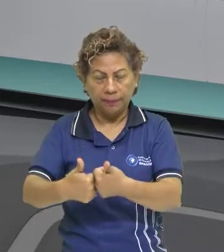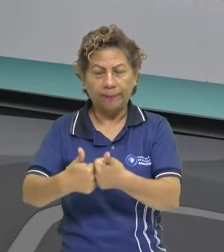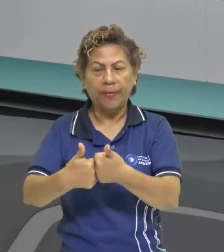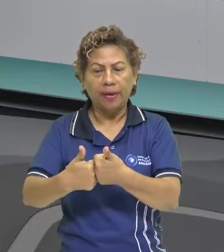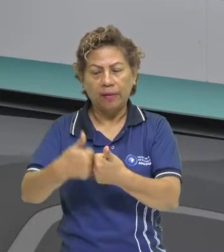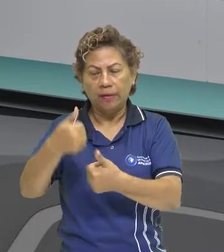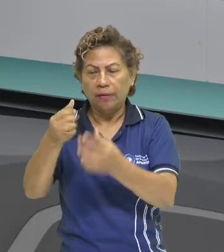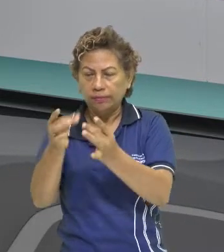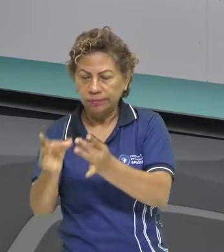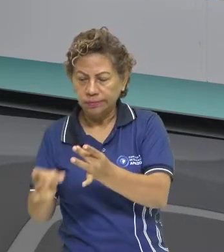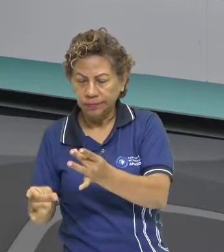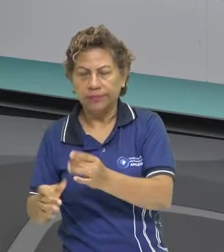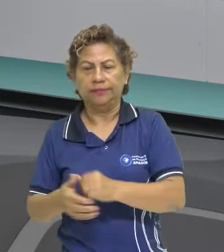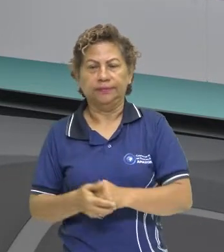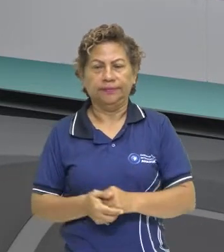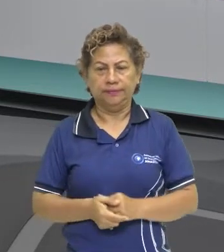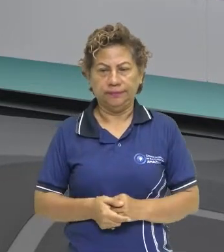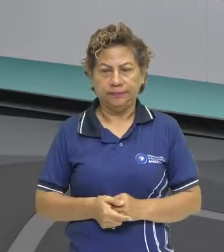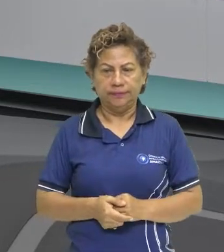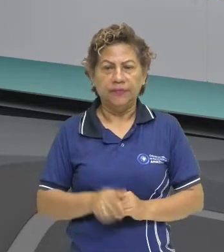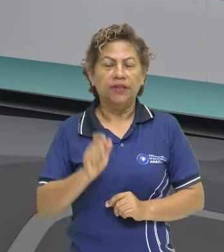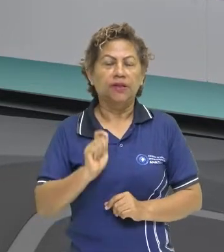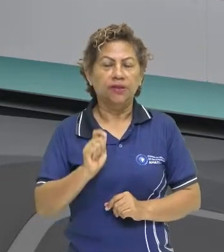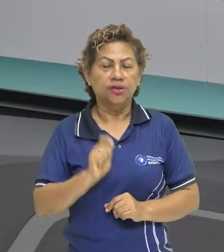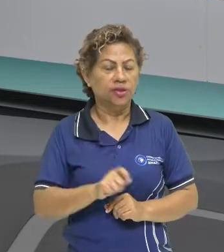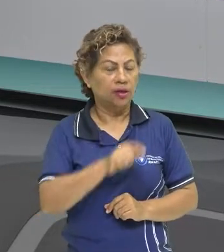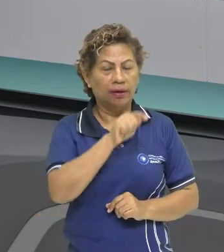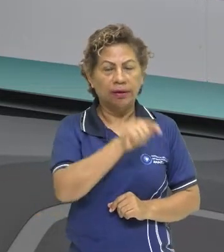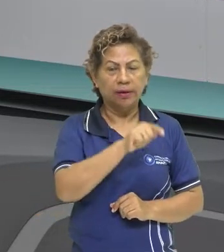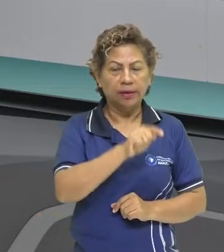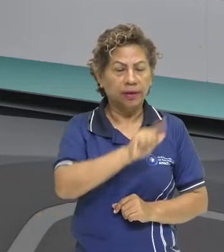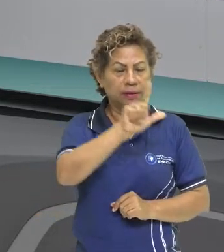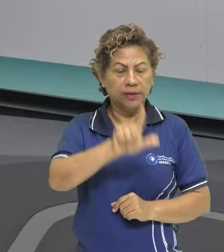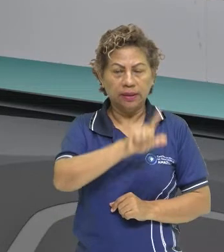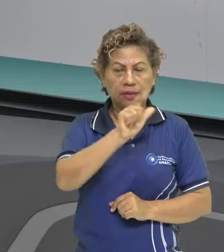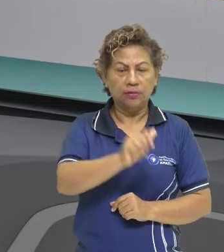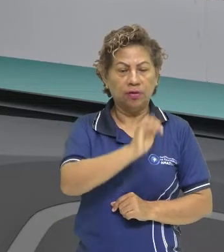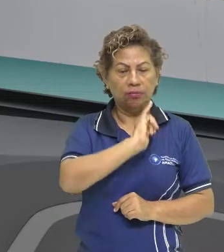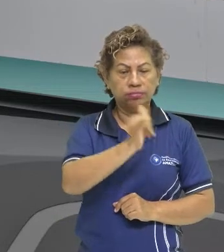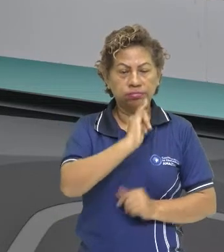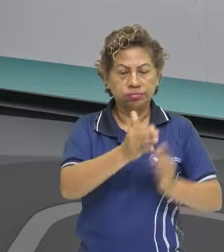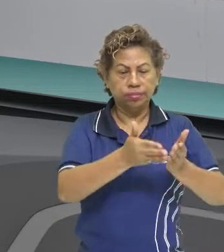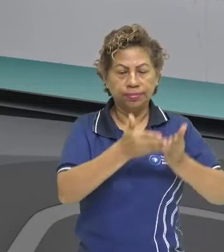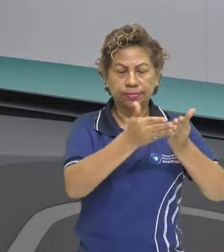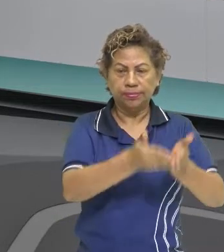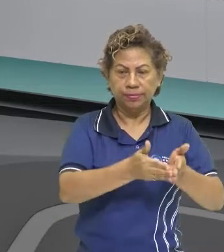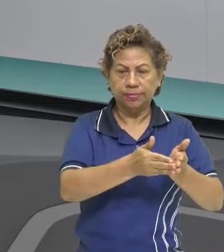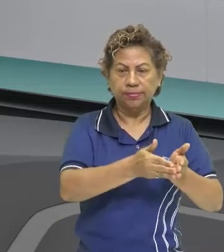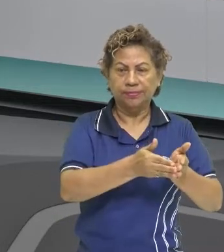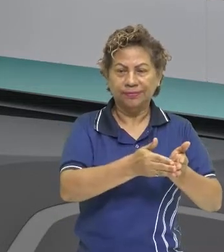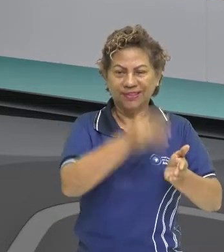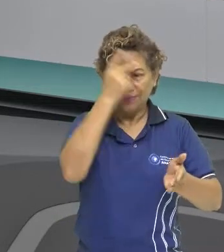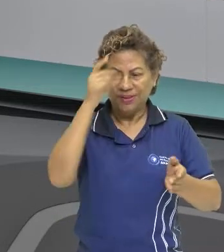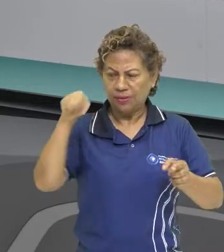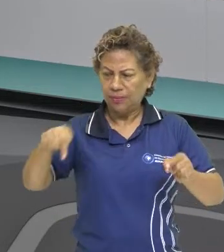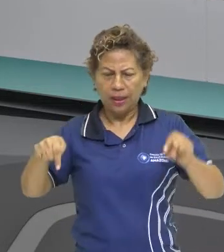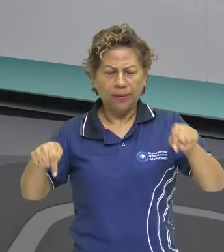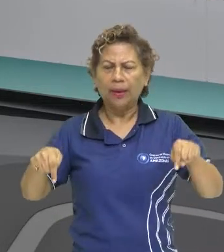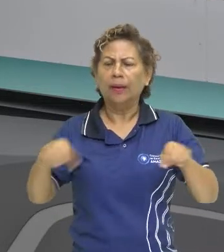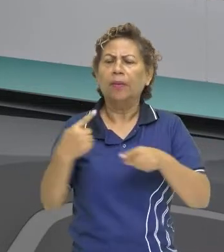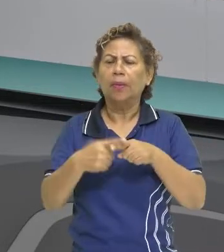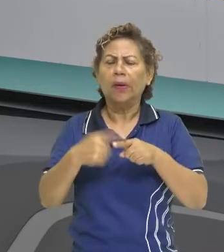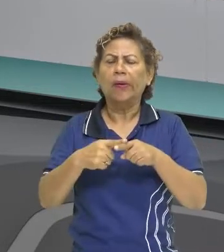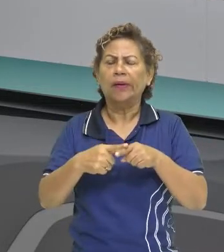né, pelos autores da literatura informativa dos navegantes. Por quê, gente? Por que que possui essa melhor qualidade?